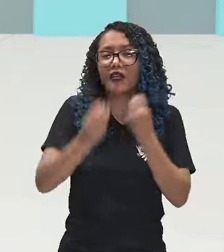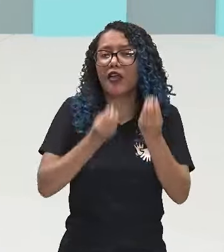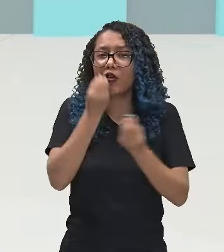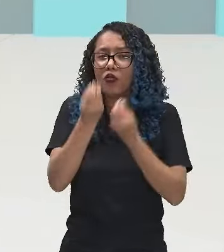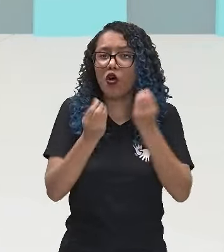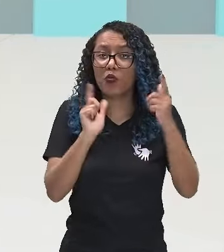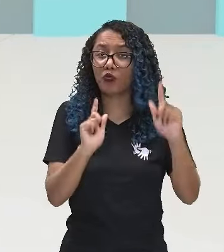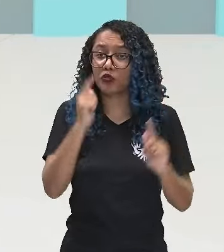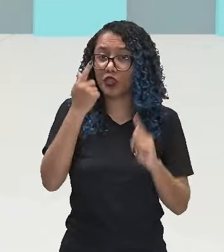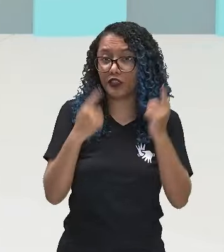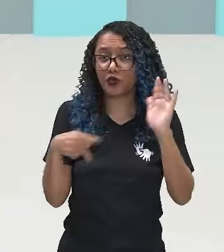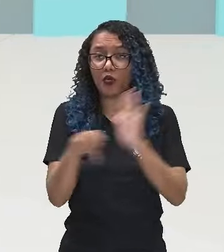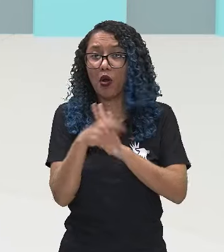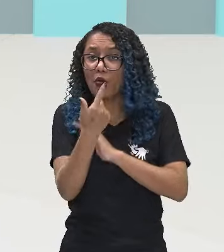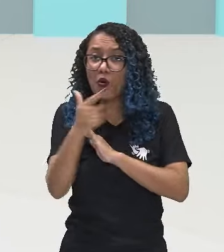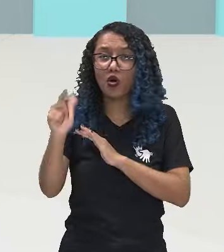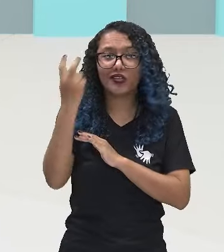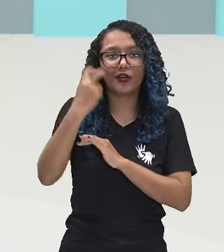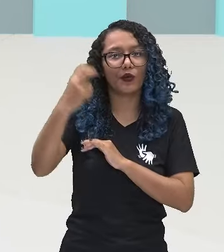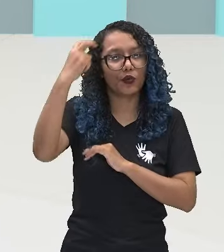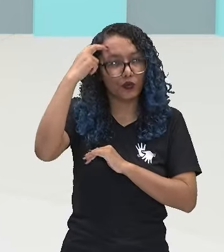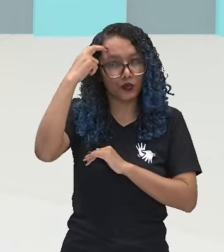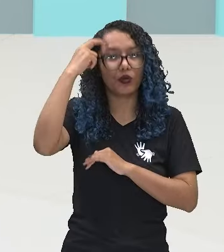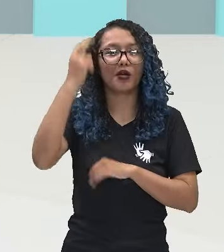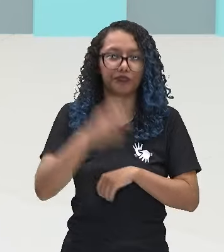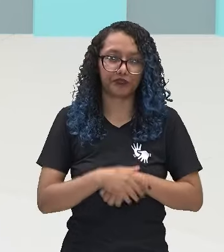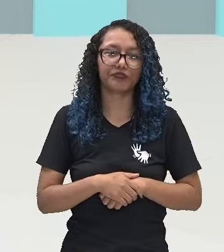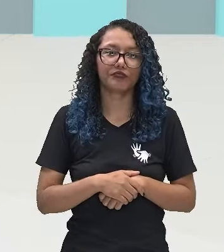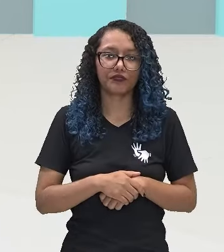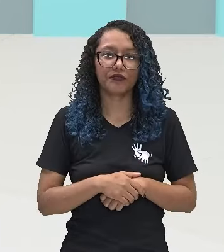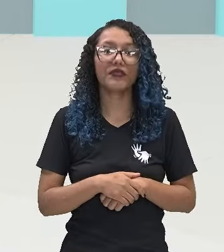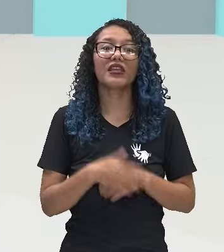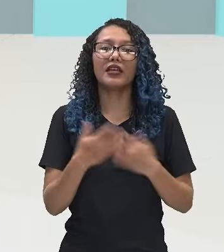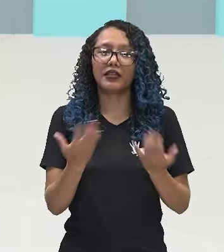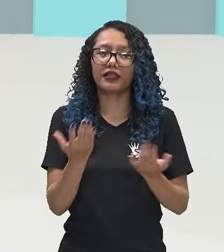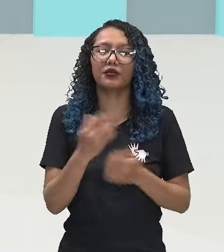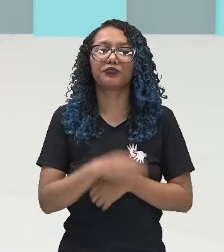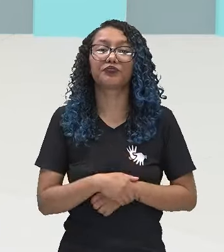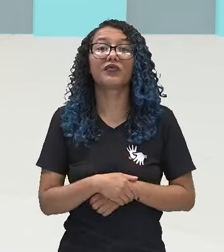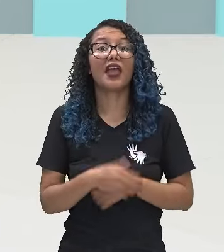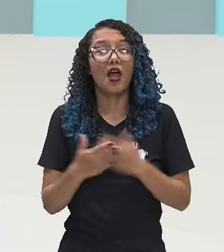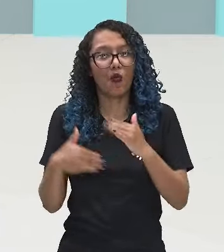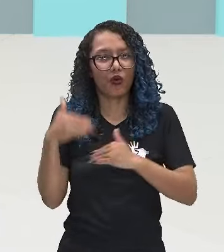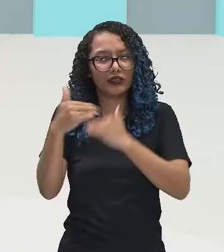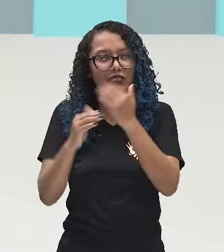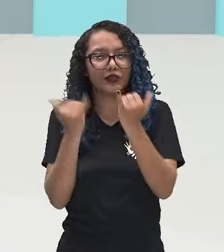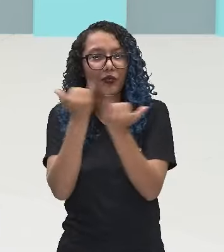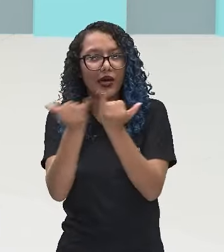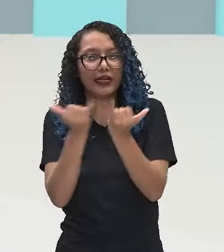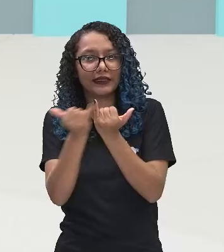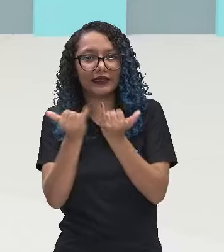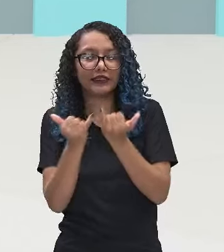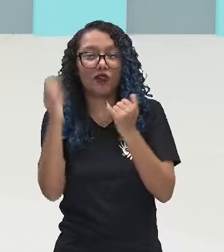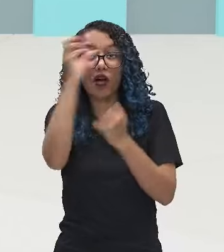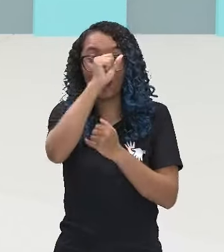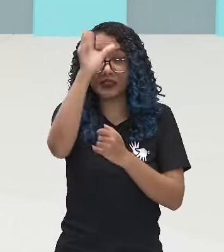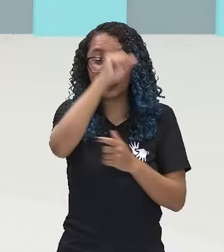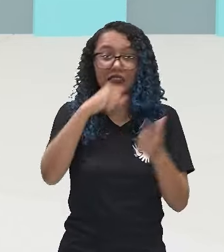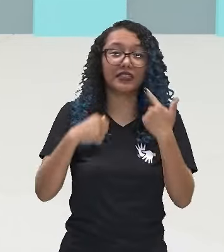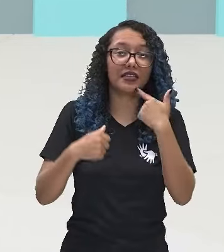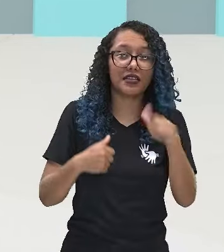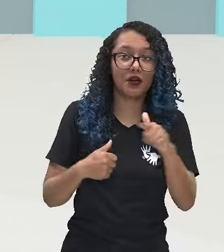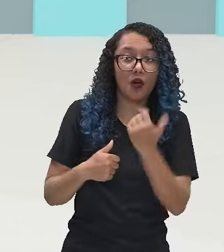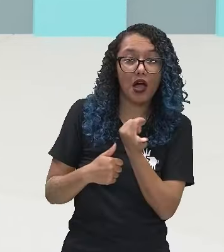Muito bem. Então, num processo semelhante ao do aprendizado de uma língua estrangeira, vale ressaltar que há gestos